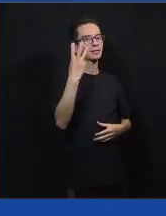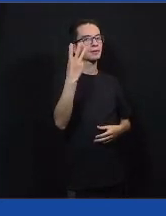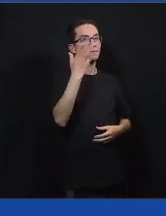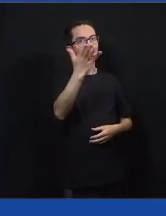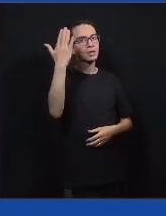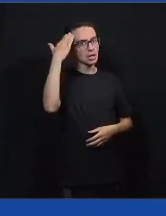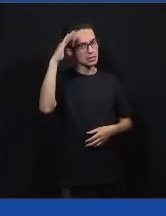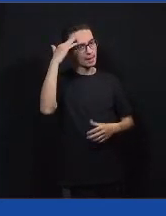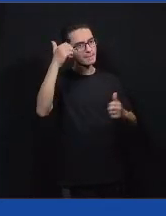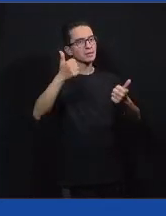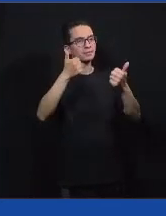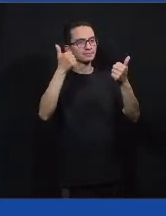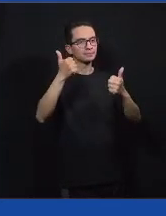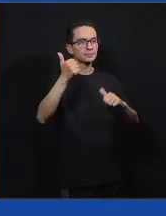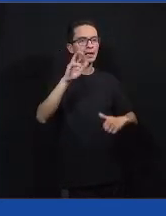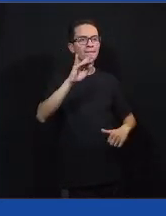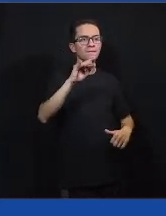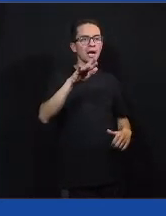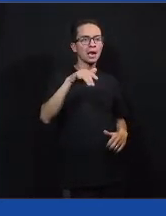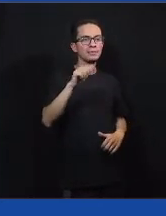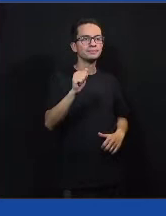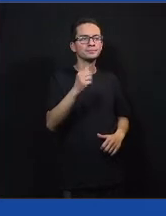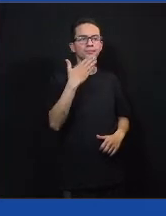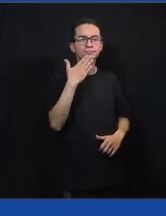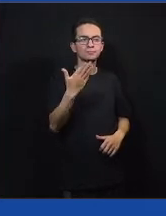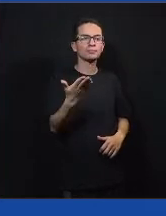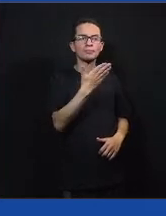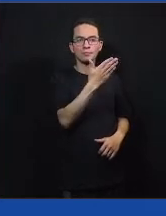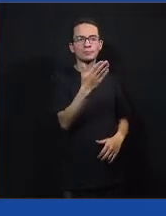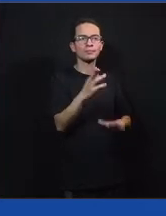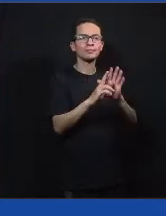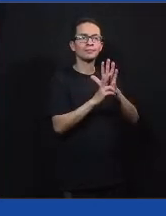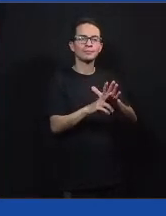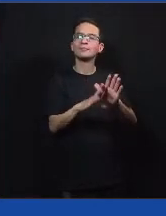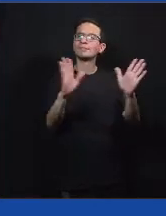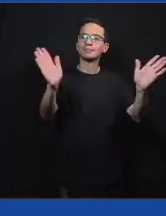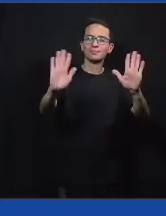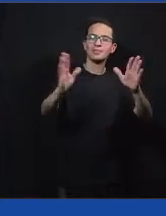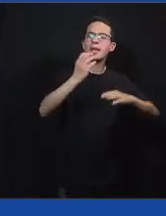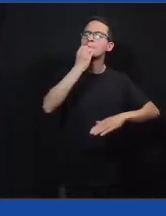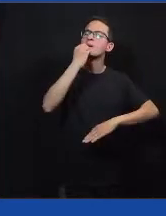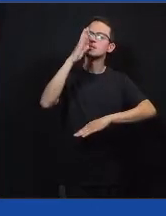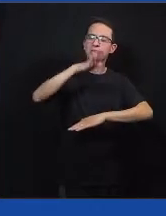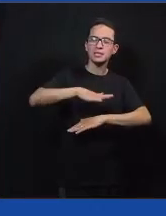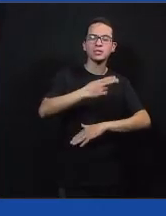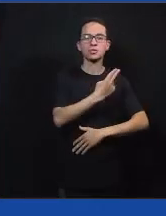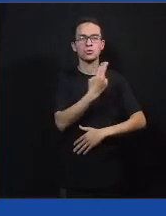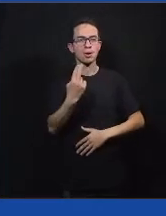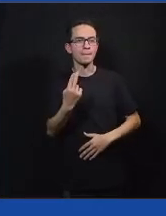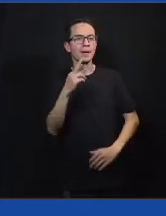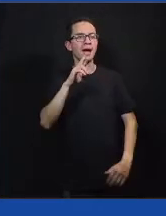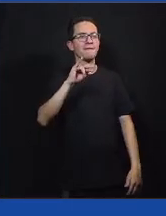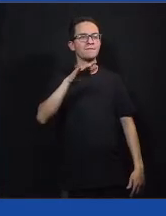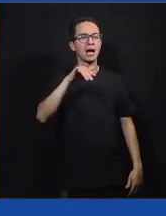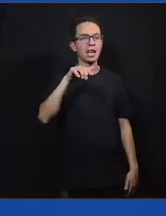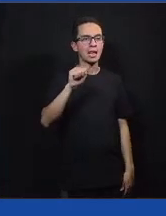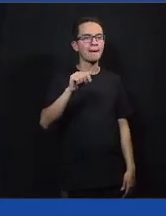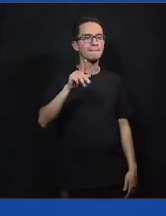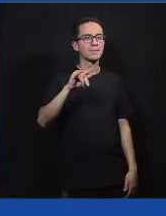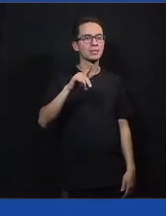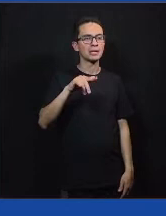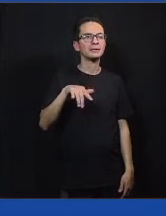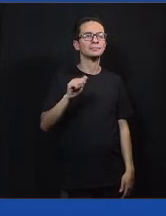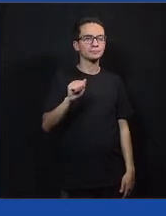Rafaela Bozzelli. Rafa, se apresenta para a gente. Boa tarde, gente. Eu sou a Rafaela Bozzelli. Tenho 16 anos.